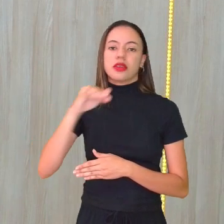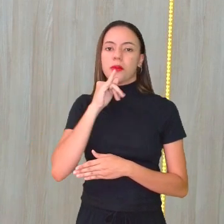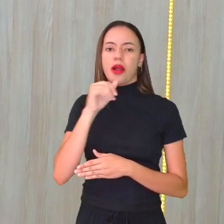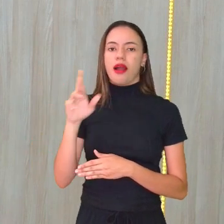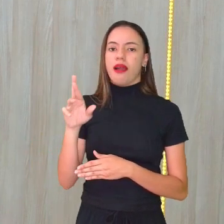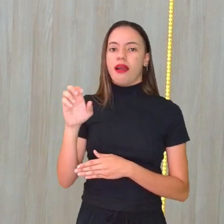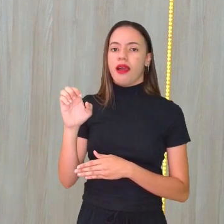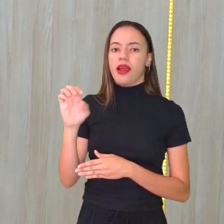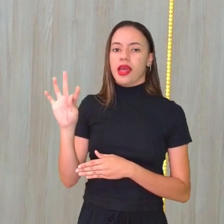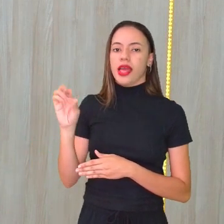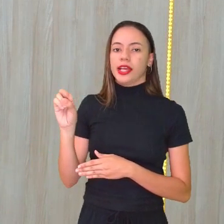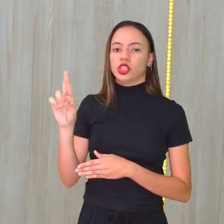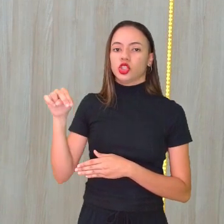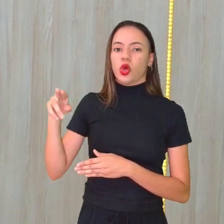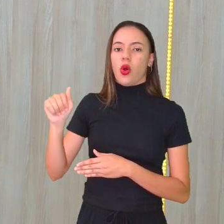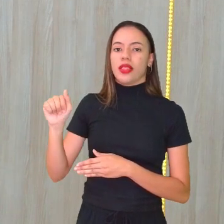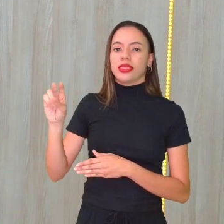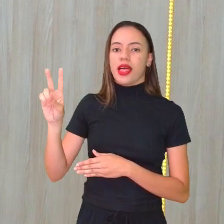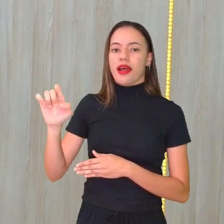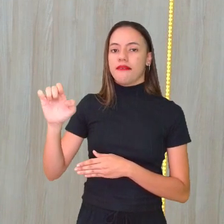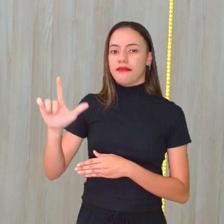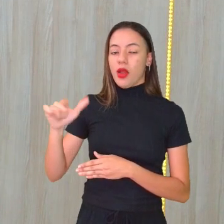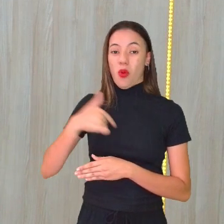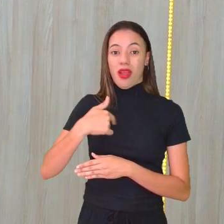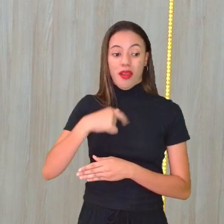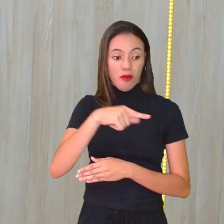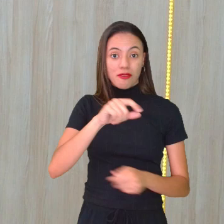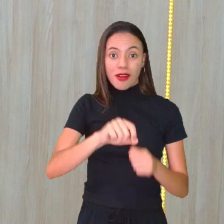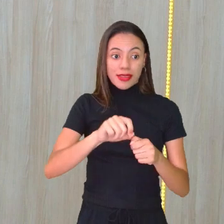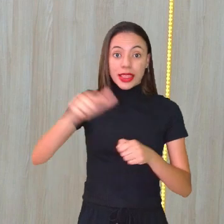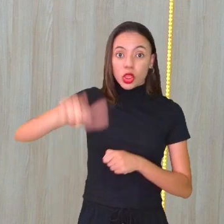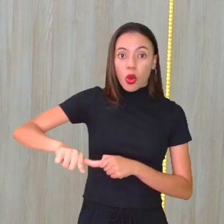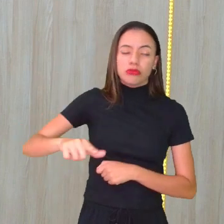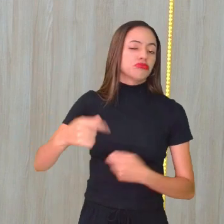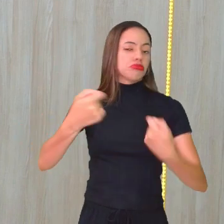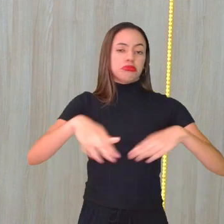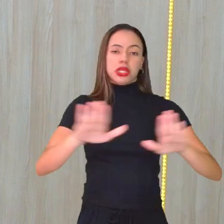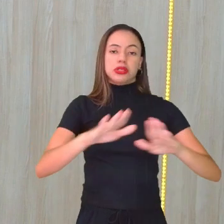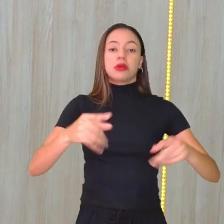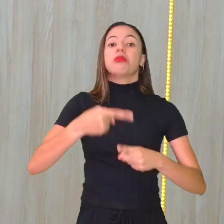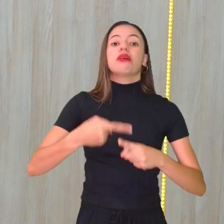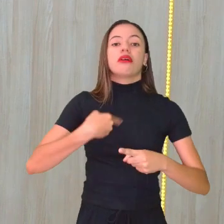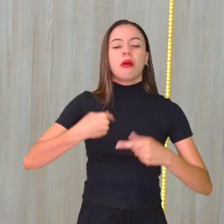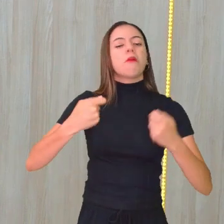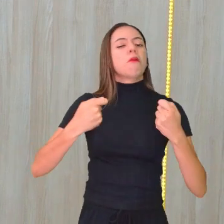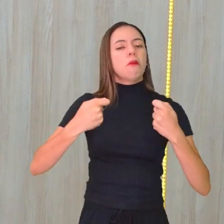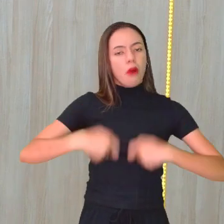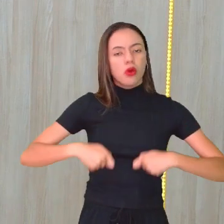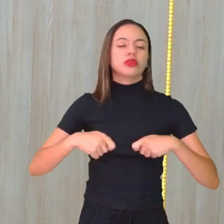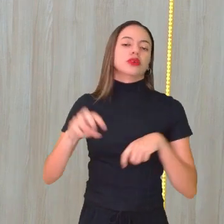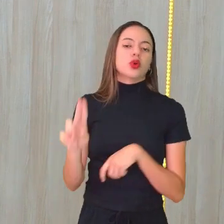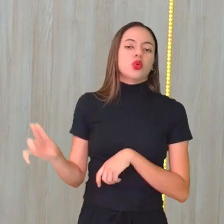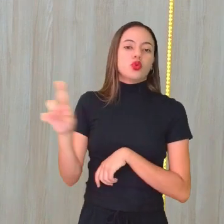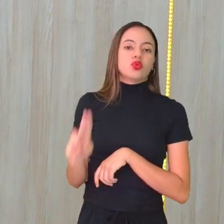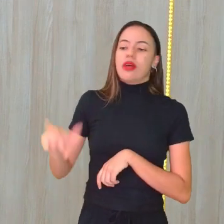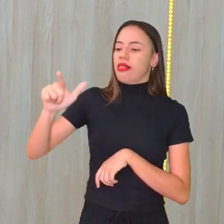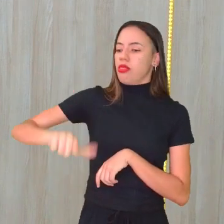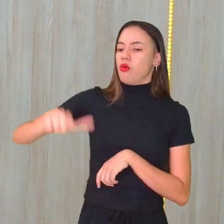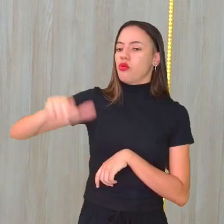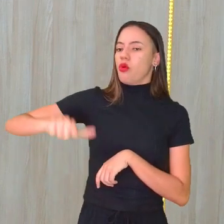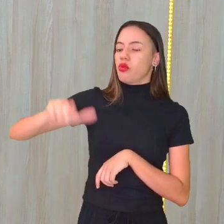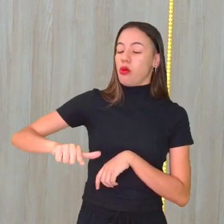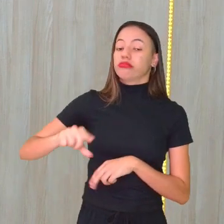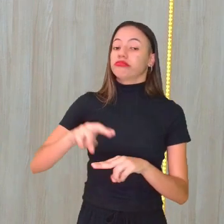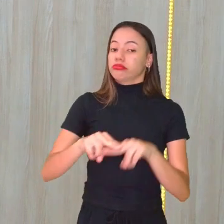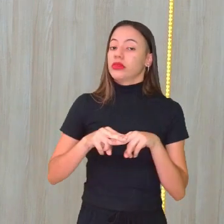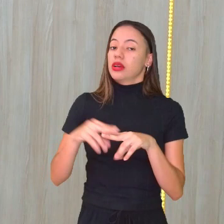refazer esse objeto. Esse objeto vai ter um reuso. Então, por isso, é muito importante que